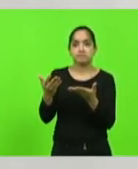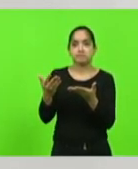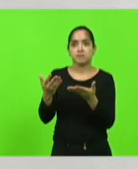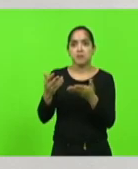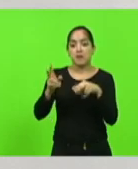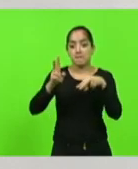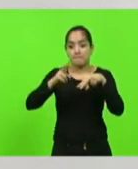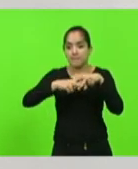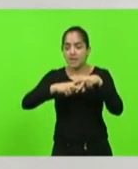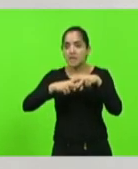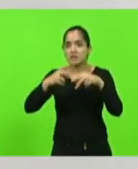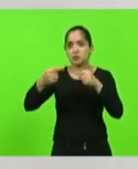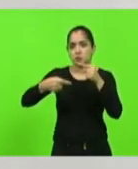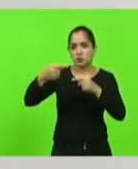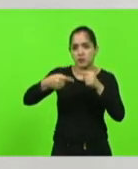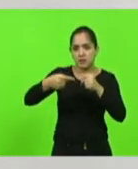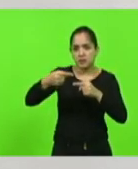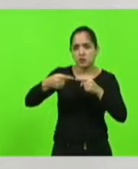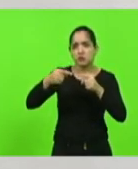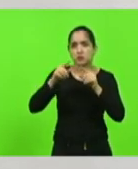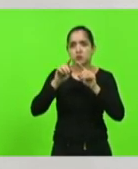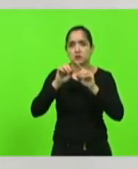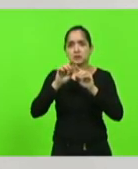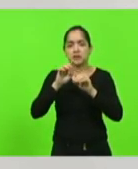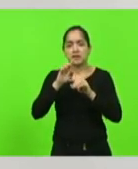Presos políticos, critico, os militares,